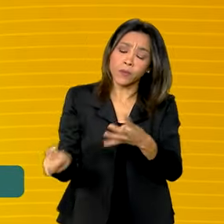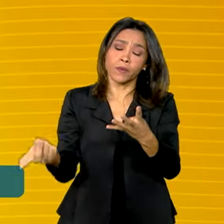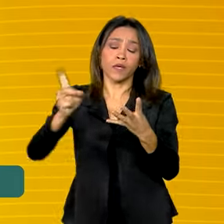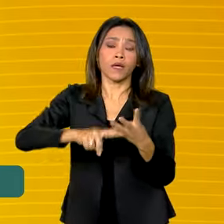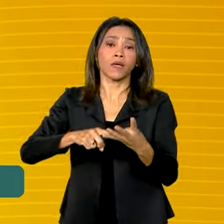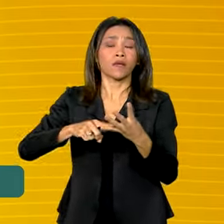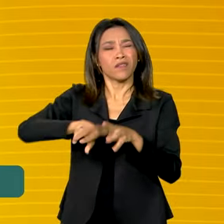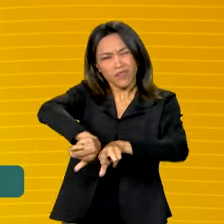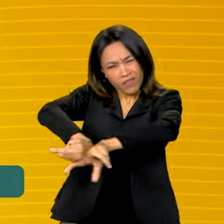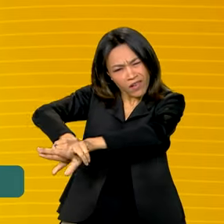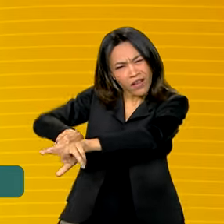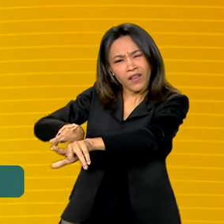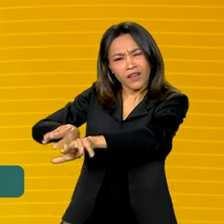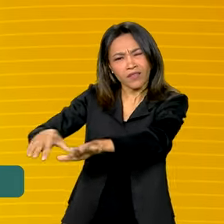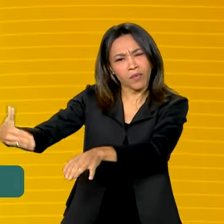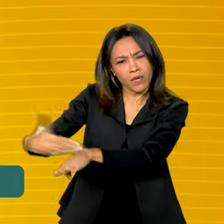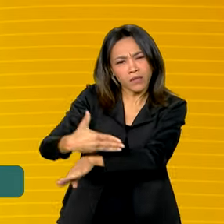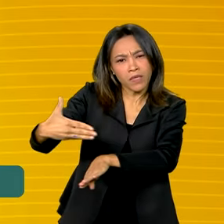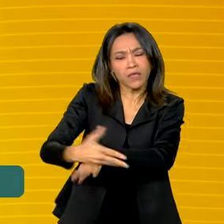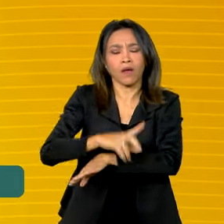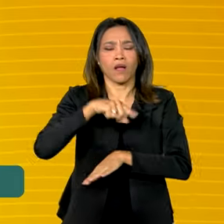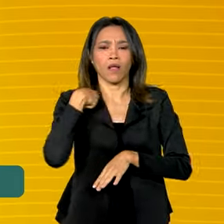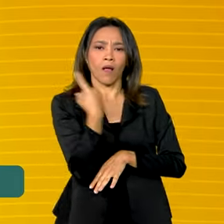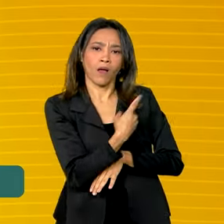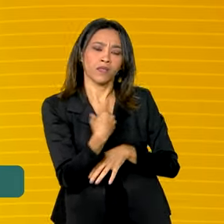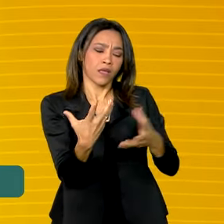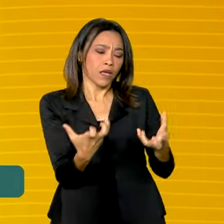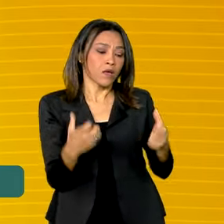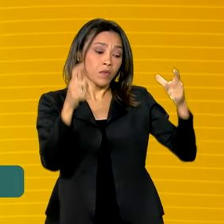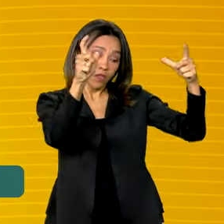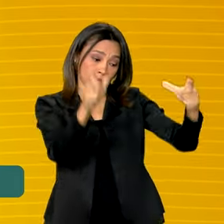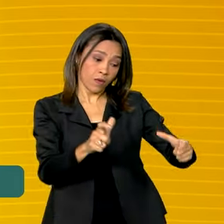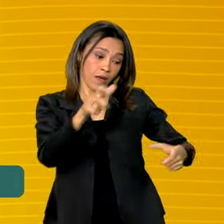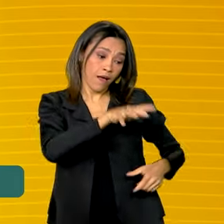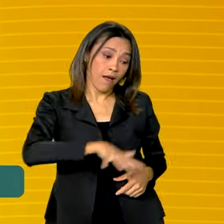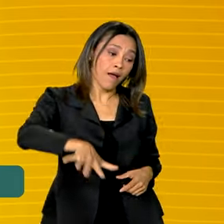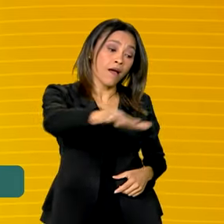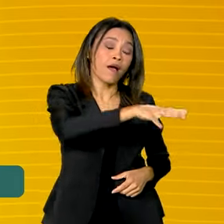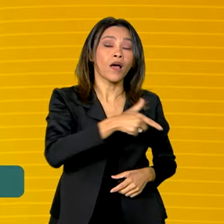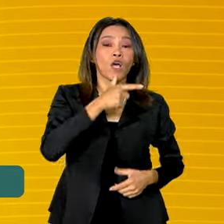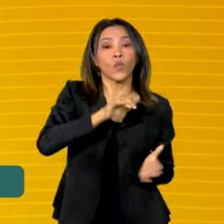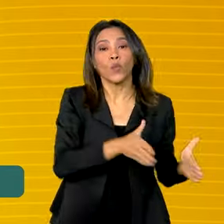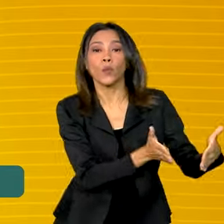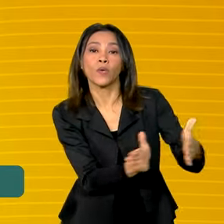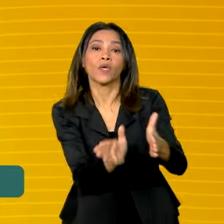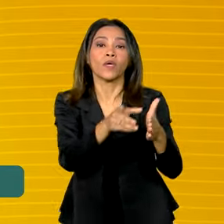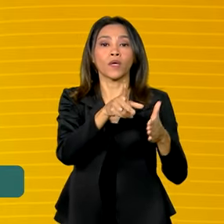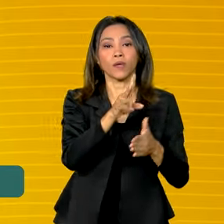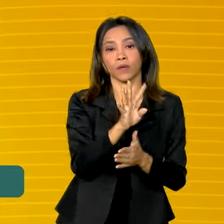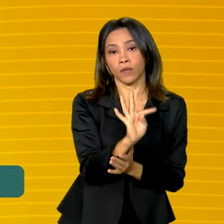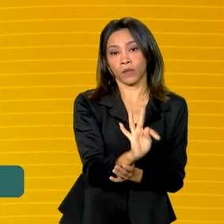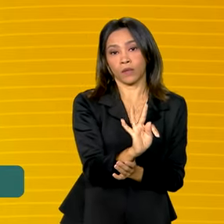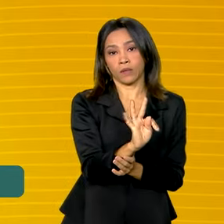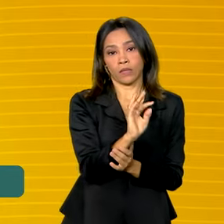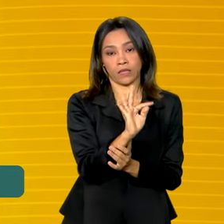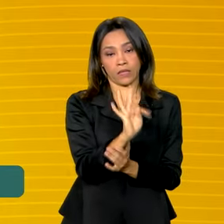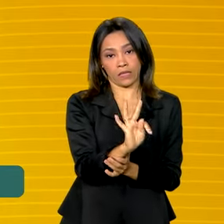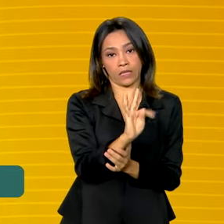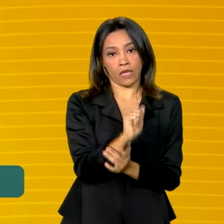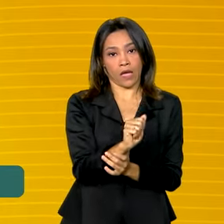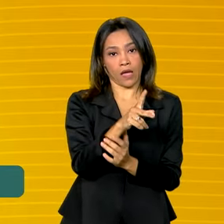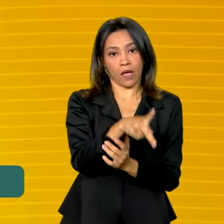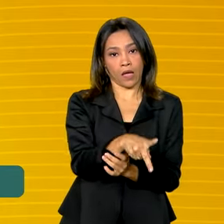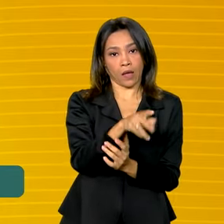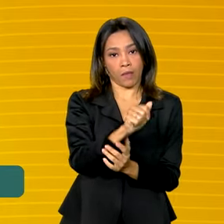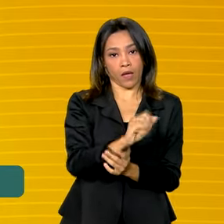INCRA. Enfim, nós pretendemos fazer ali naquela região, no Rio Tapajós, especialmente na cidade de Belterre, Santarém, um grande polo de desenvolvimento